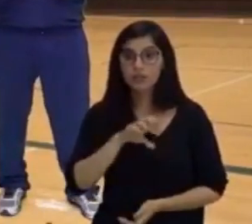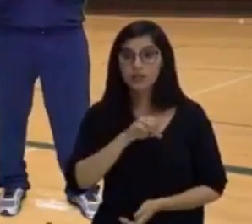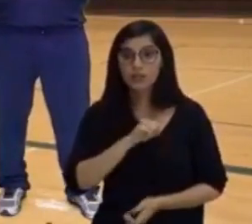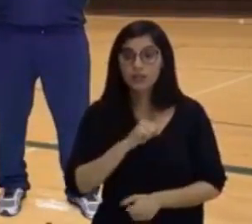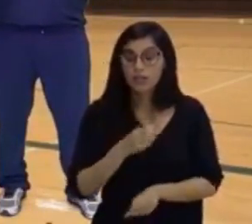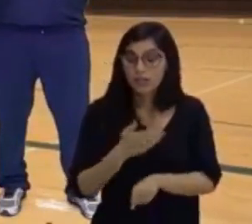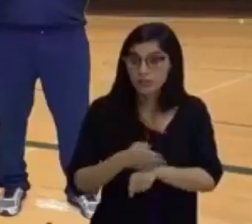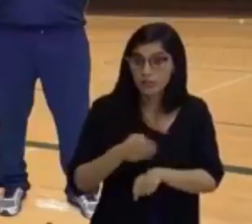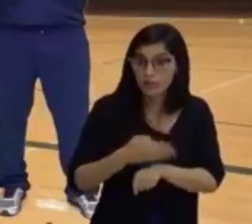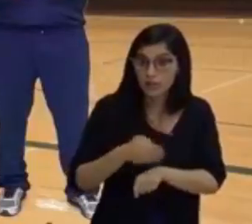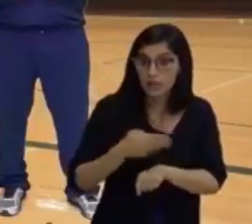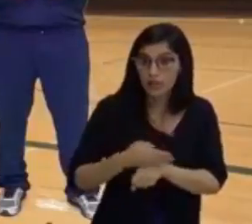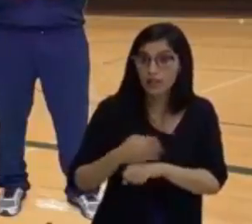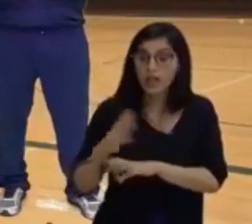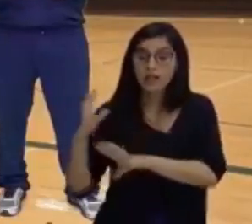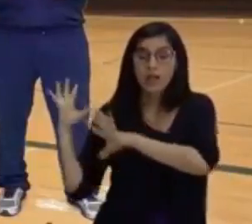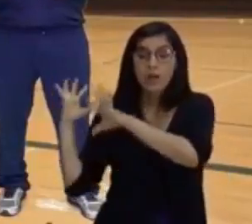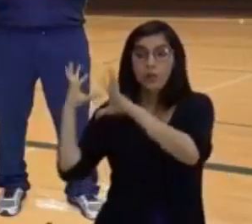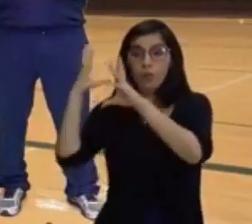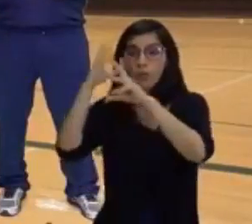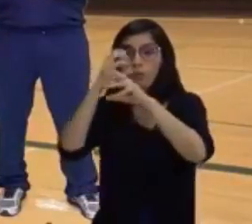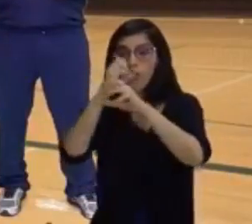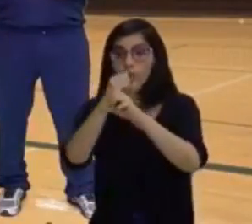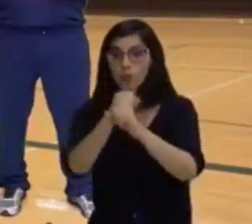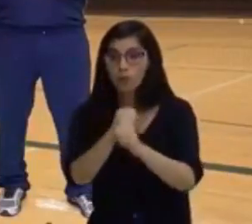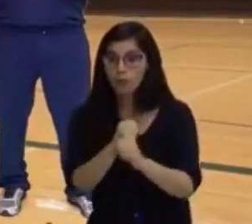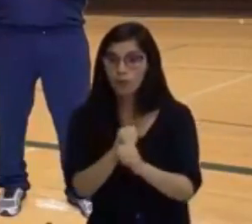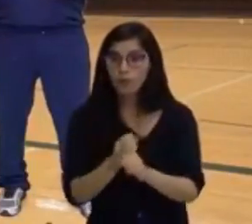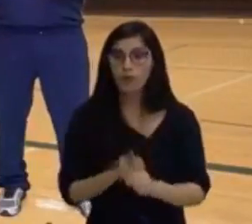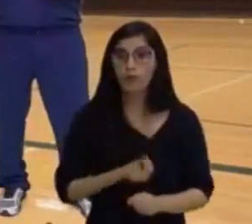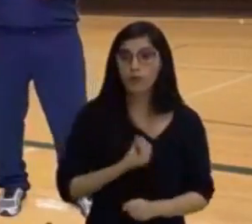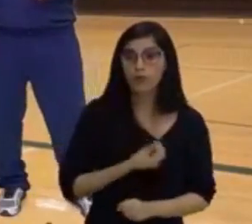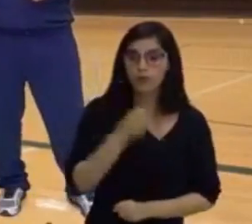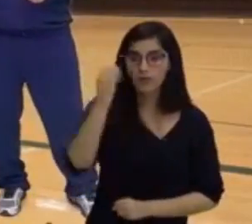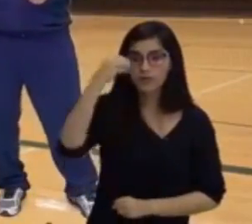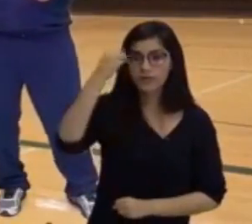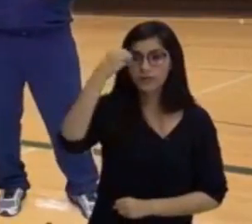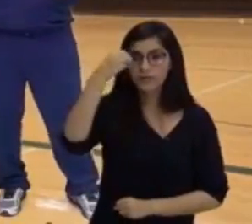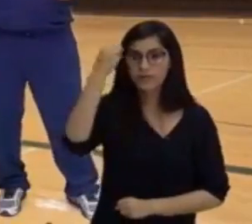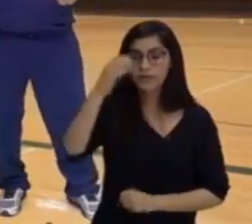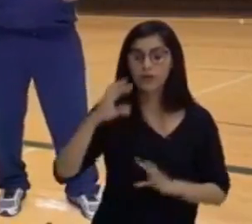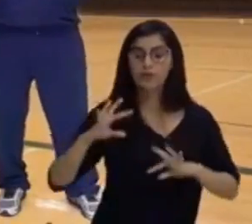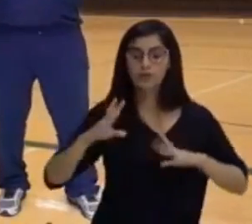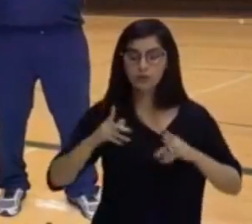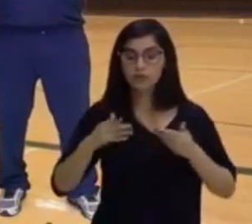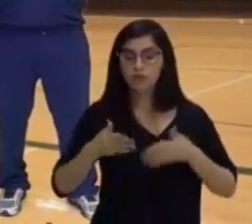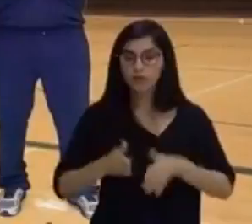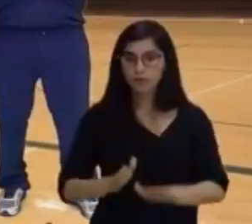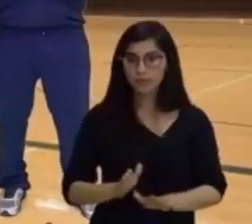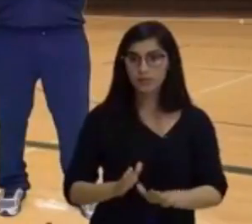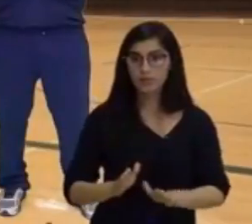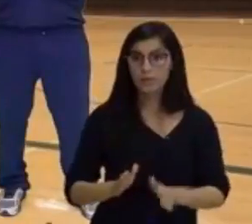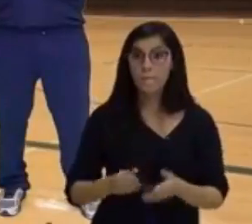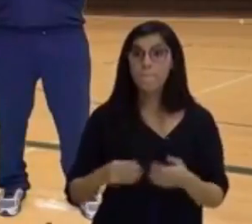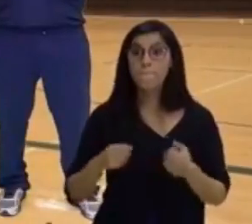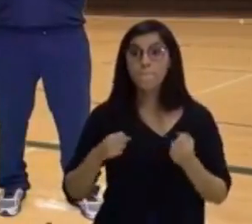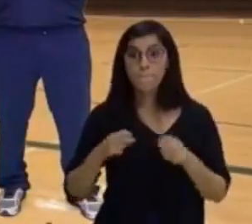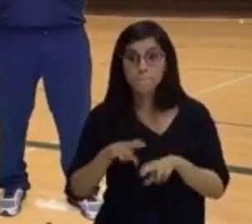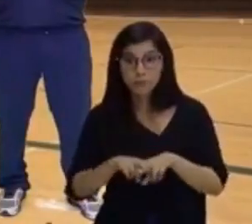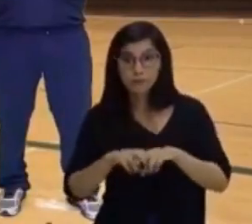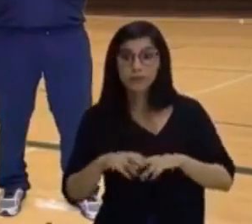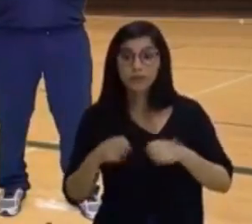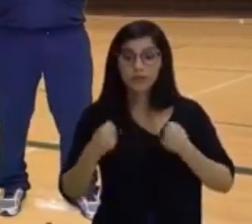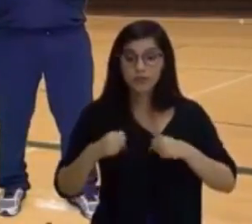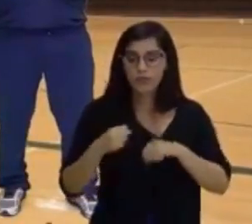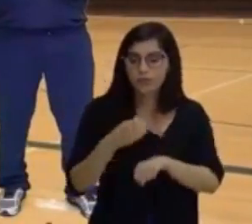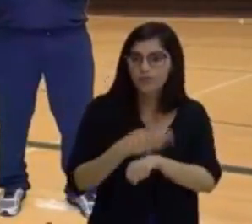ser treinados. Todos nós nascemos com esses atributos. Por isso nós podemos treinar. Mais ainda, mais